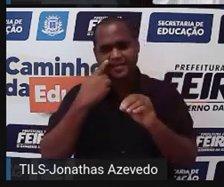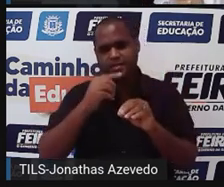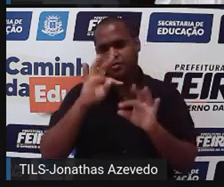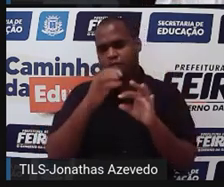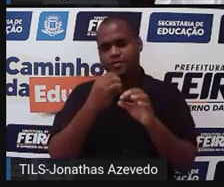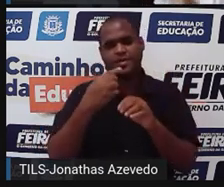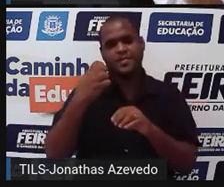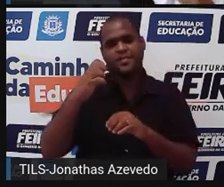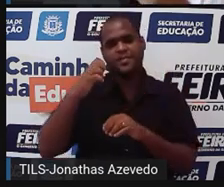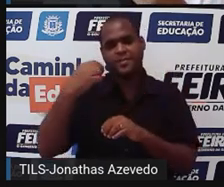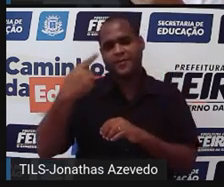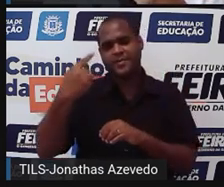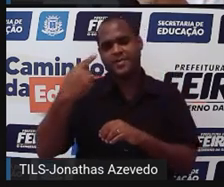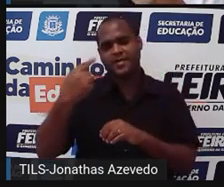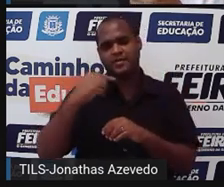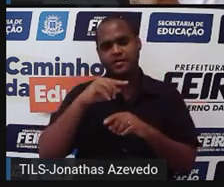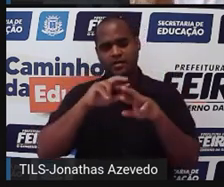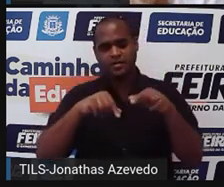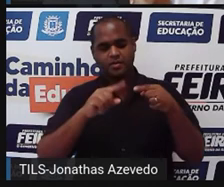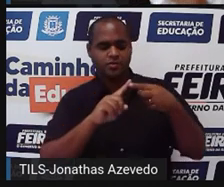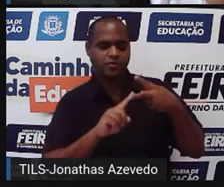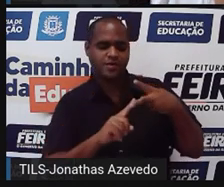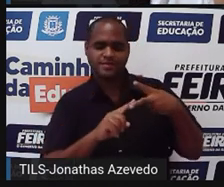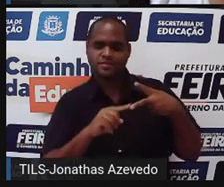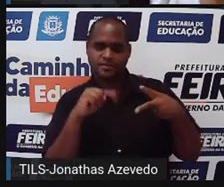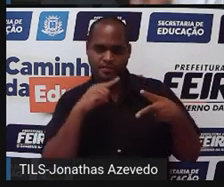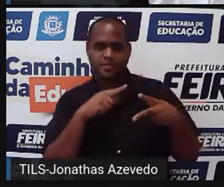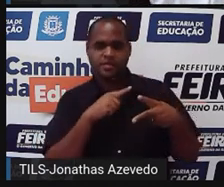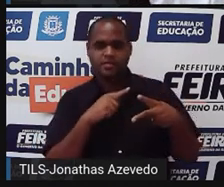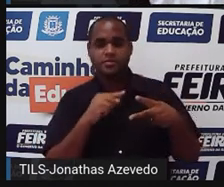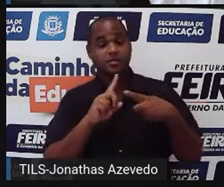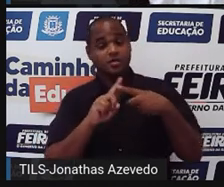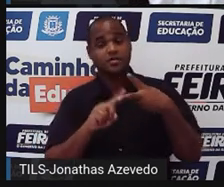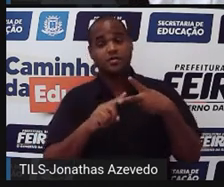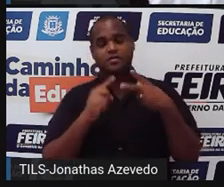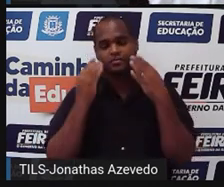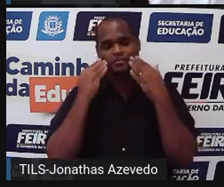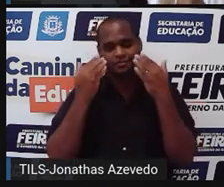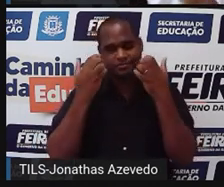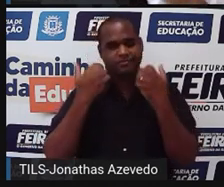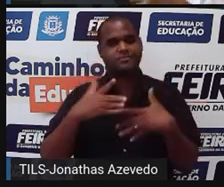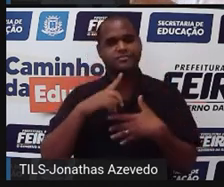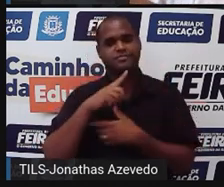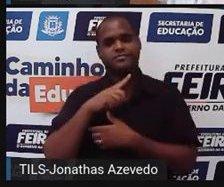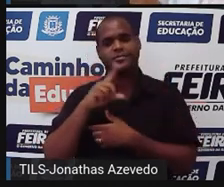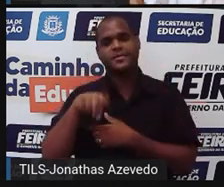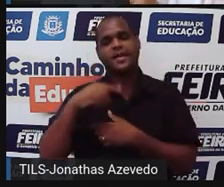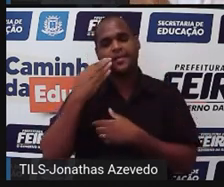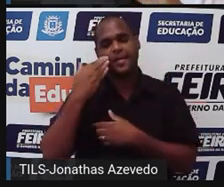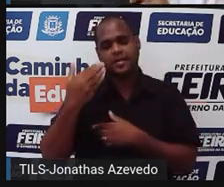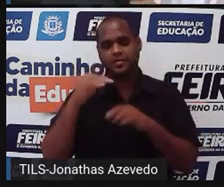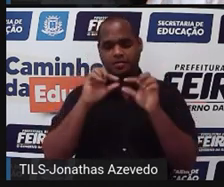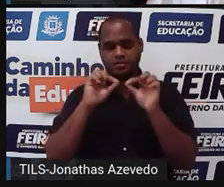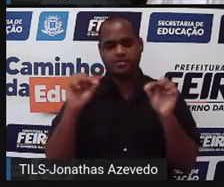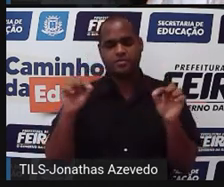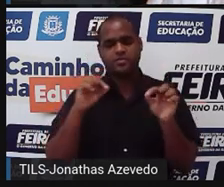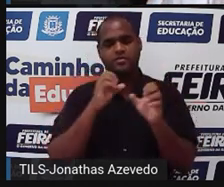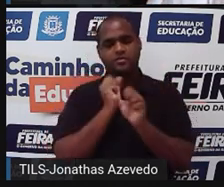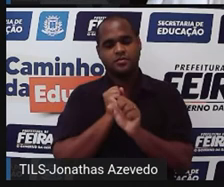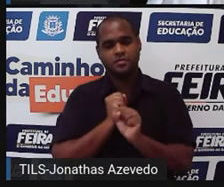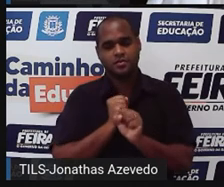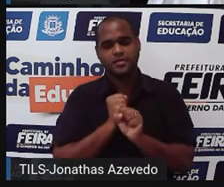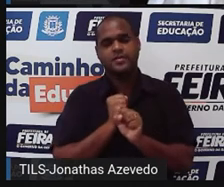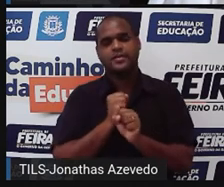a equação do primeiro grau com duas incógnitas, o que representa o seu gráfico é uma reta. essa reta